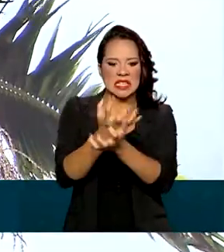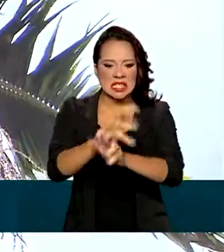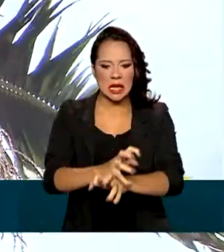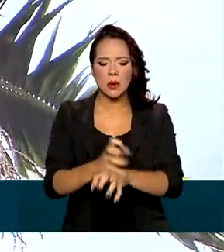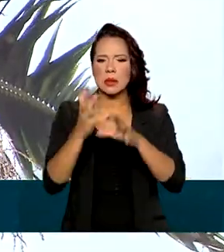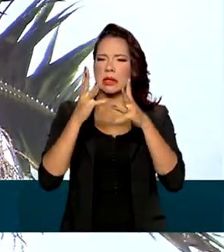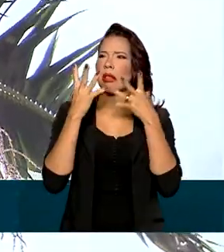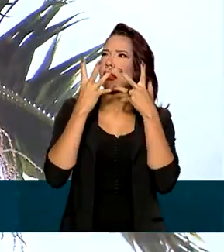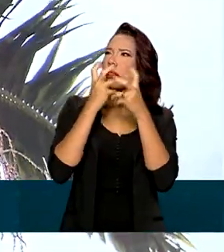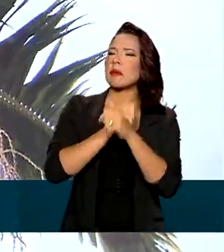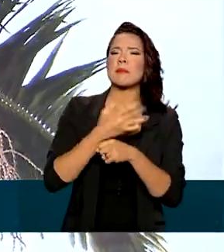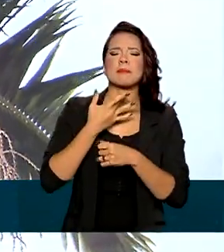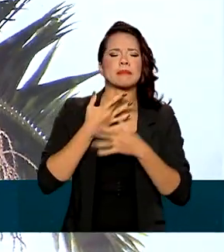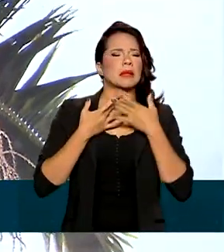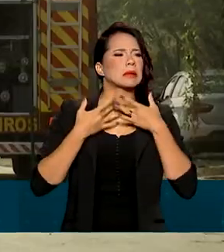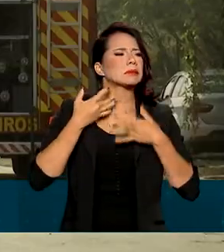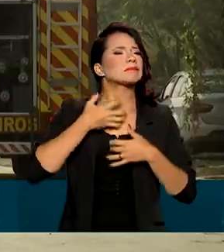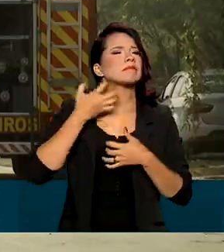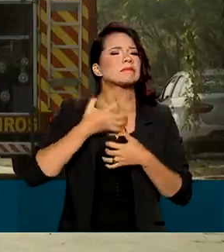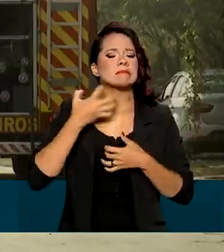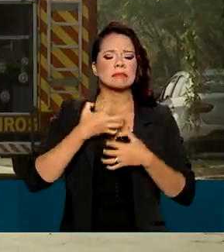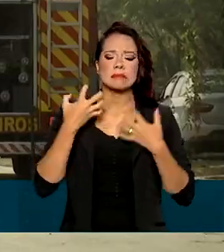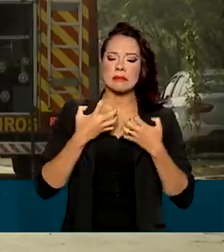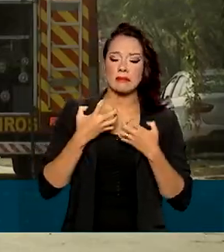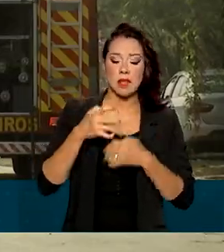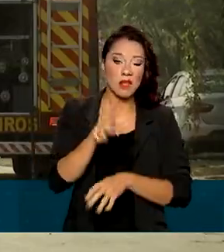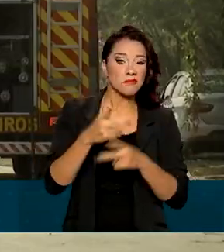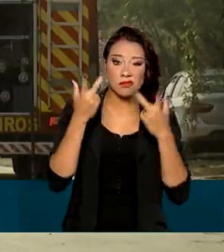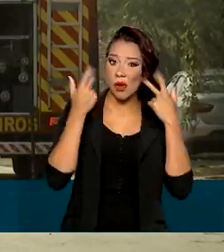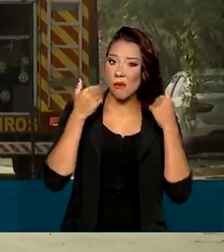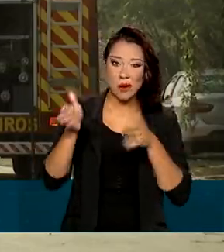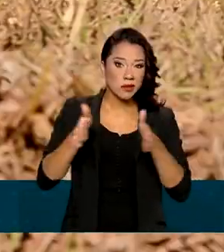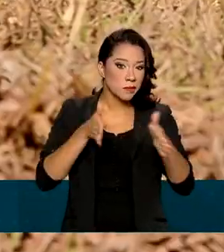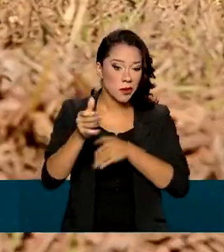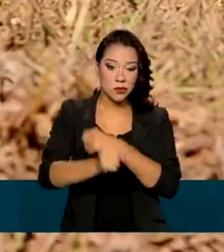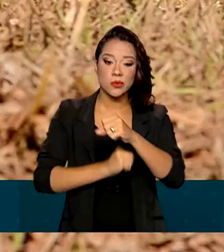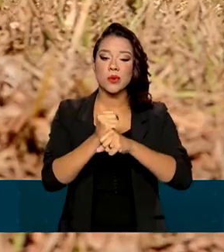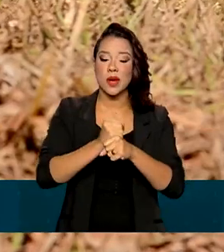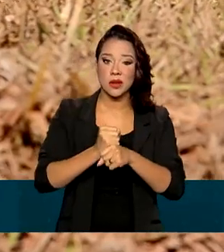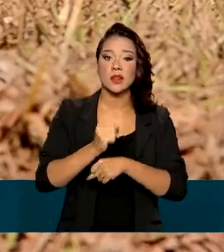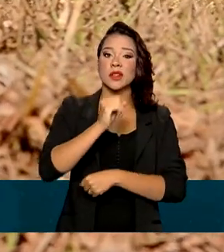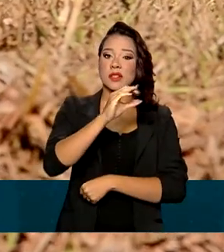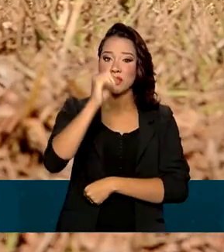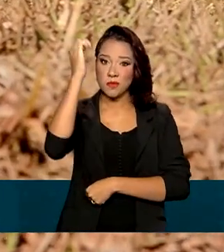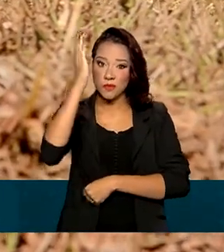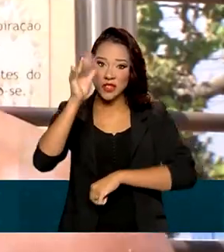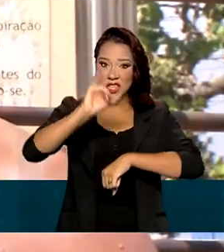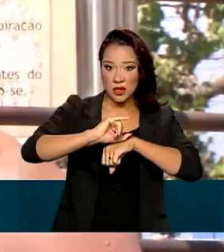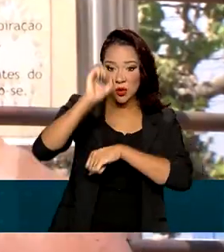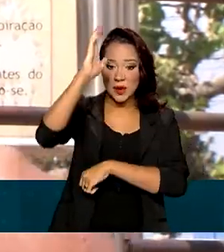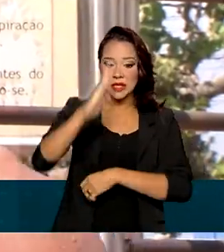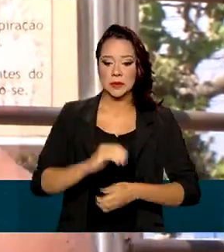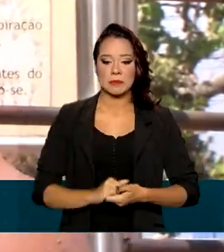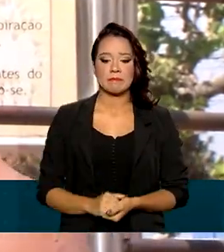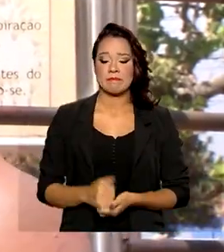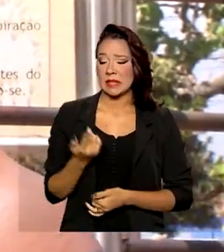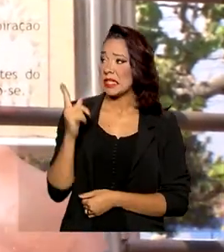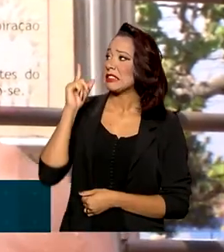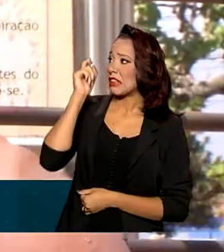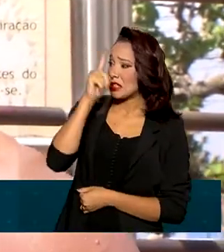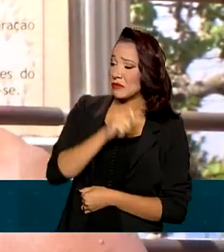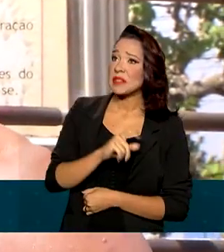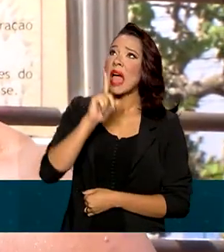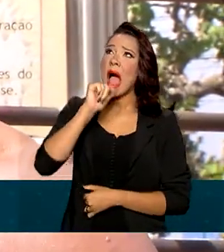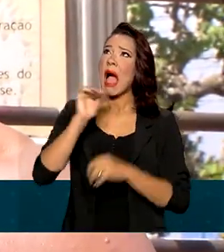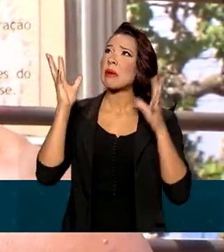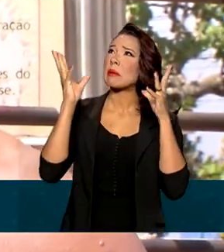ar seco, garganta irritada. Cenário comum nesta época do ano na área central do país. Está bem difícil, a umidade